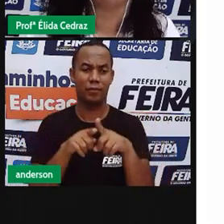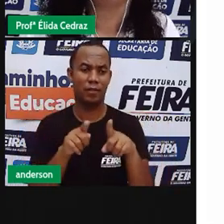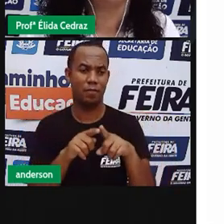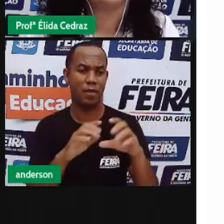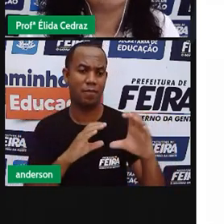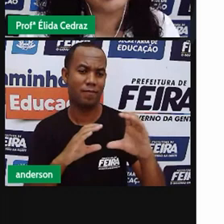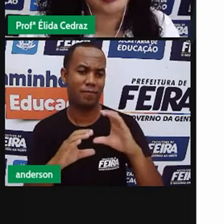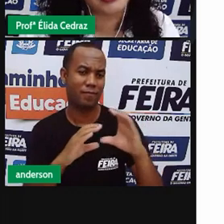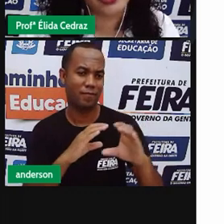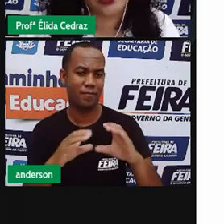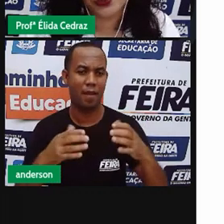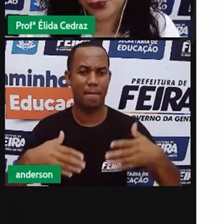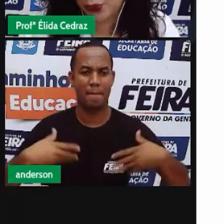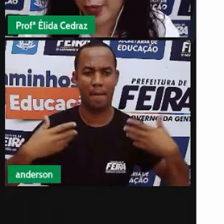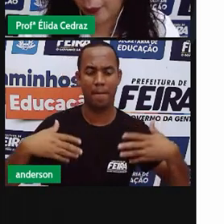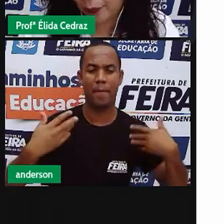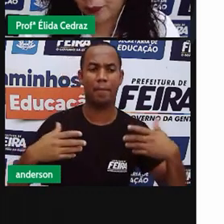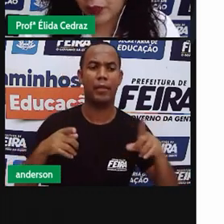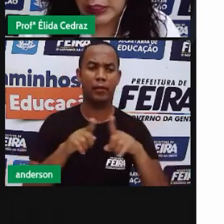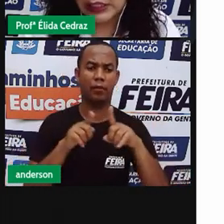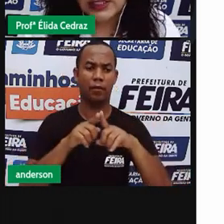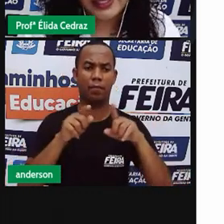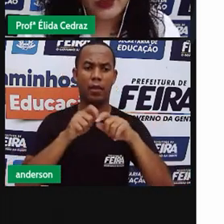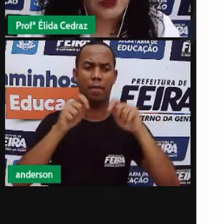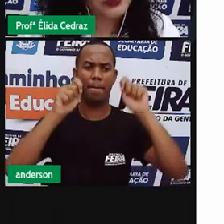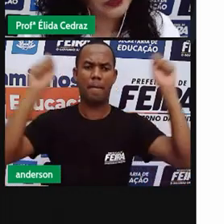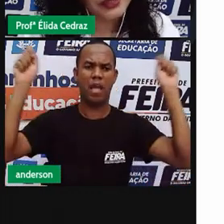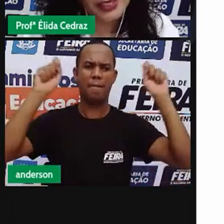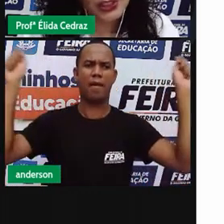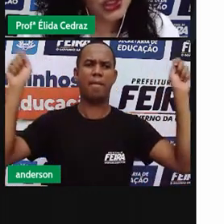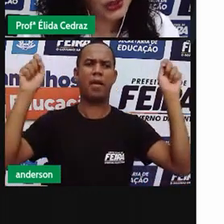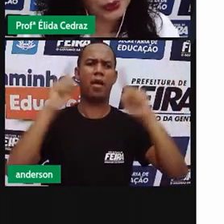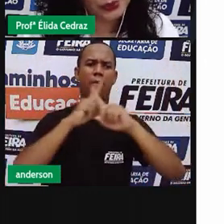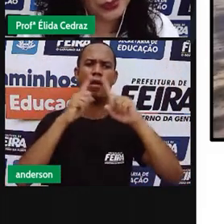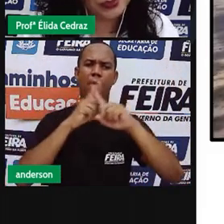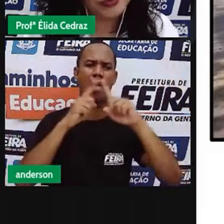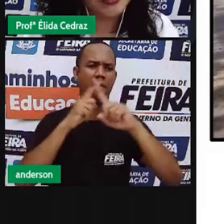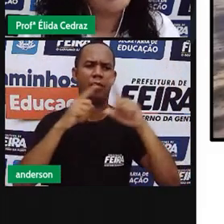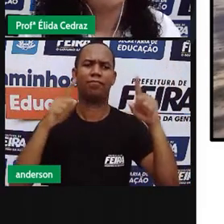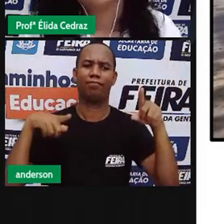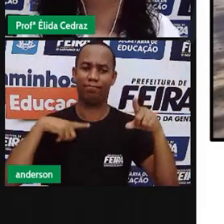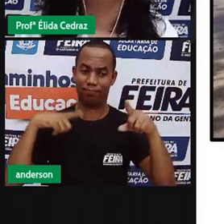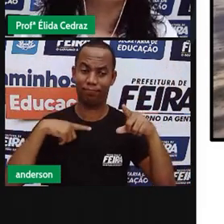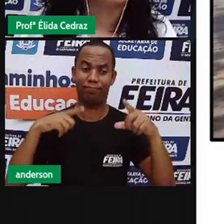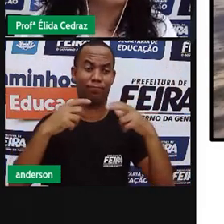e manifestação cultural. Na rua, acontece de tudo.